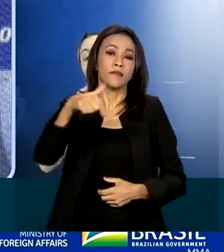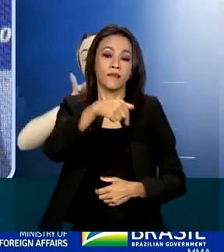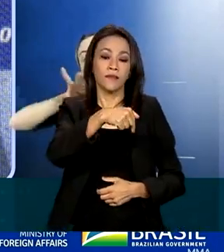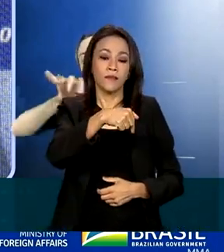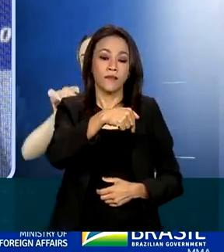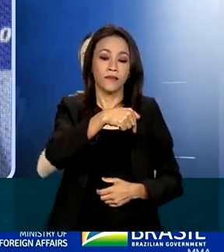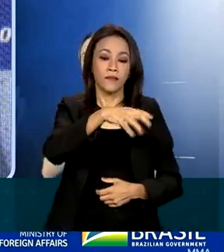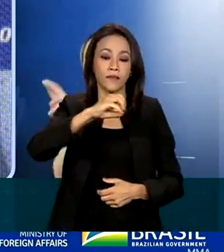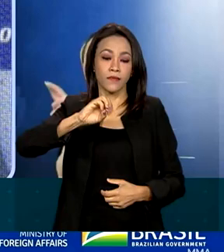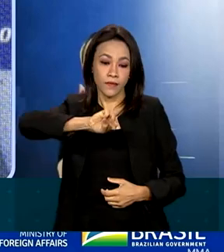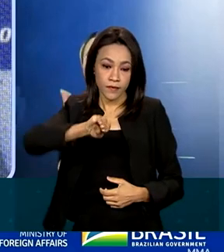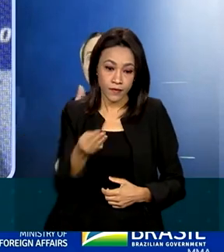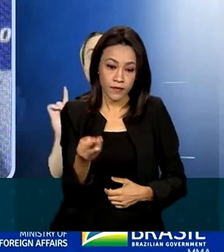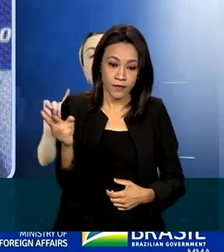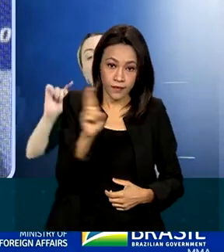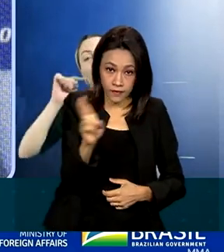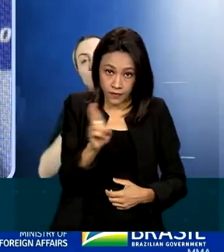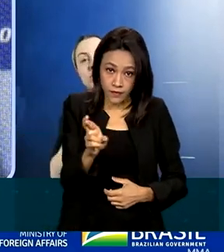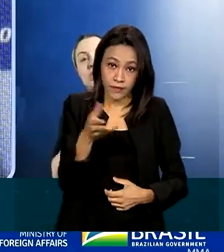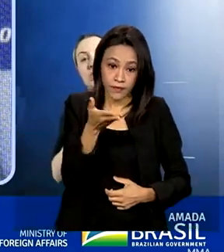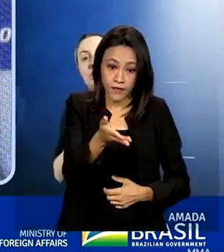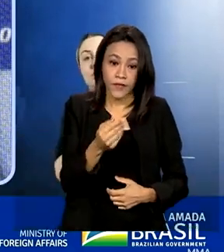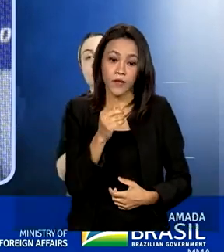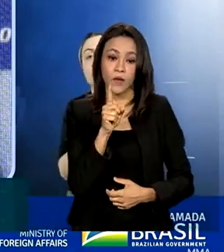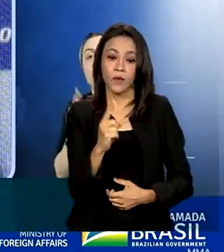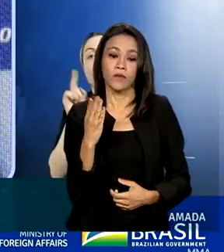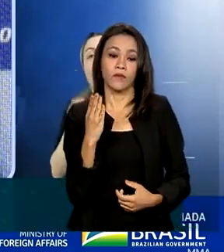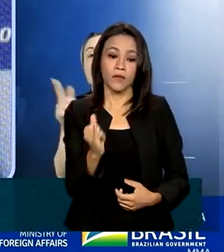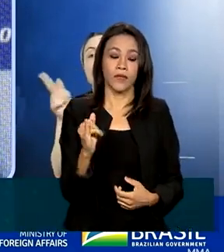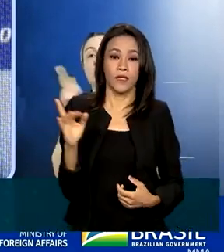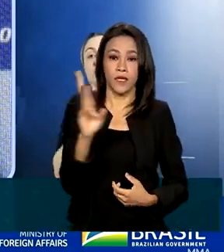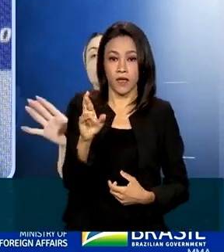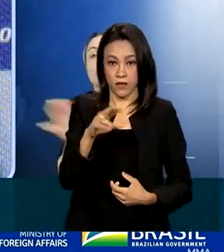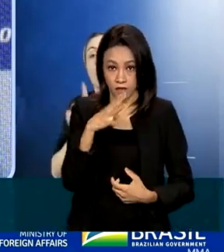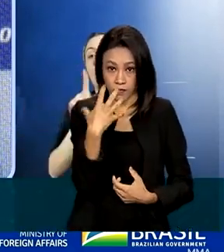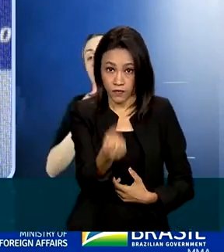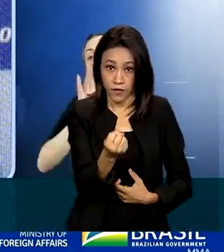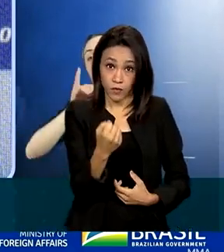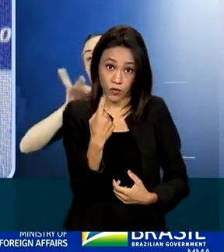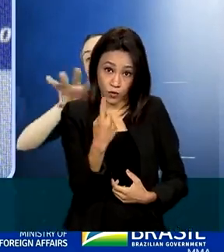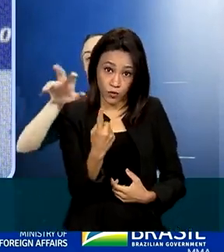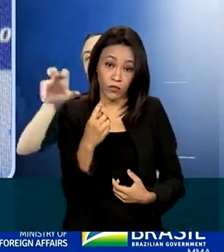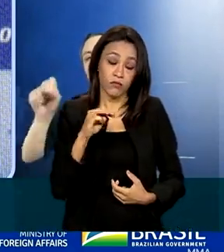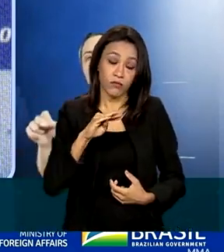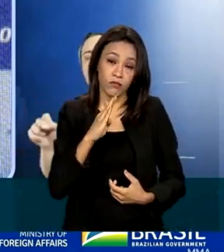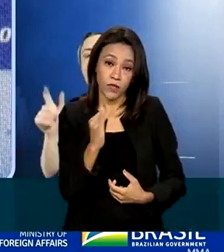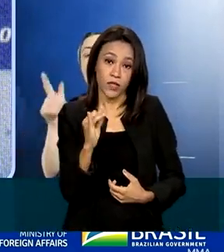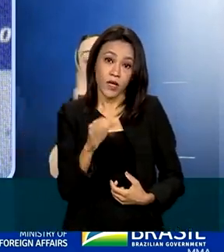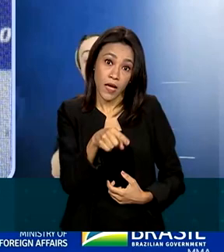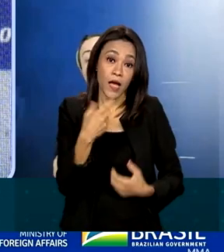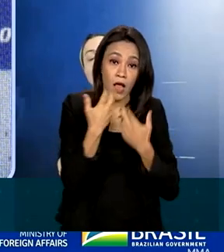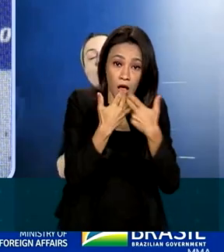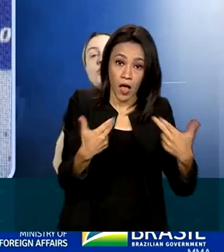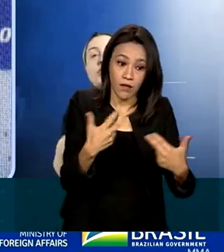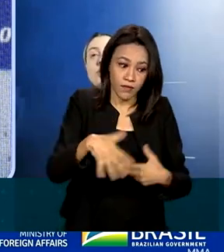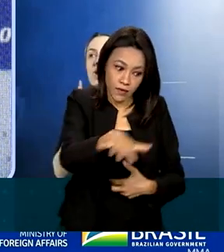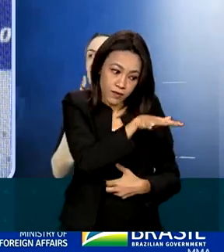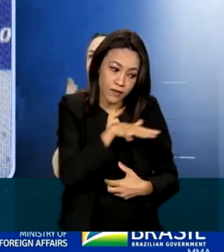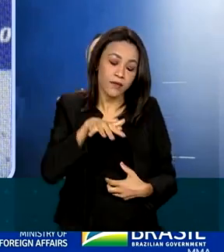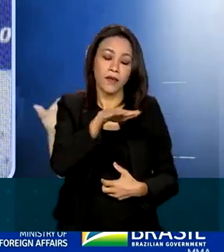objetivo, que acho totalmente factível, é chegar a um bilhão de reais. A gente vai fechar o fundo com um bilhão de reais porque é algo muito inovador, é a primeira